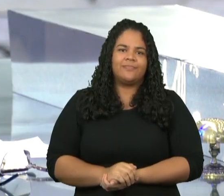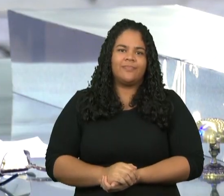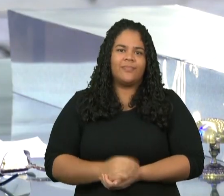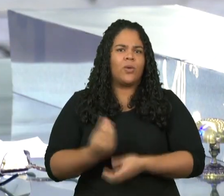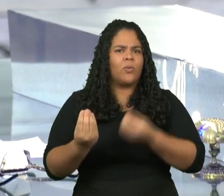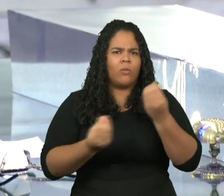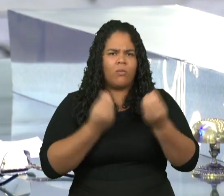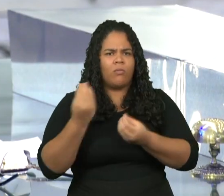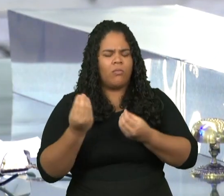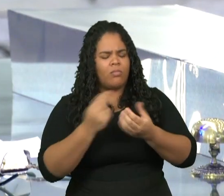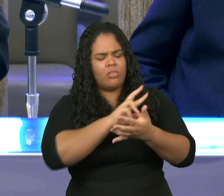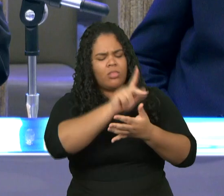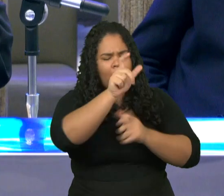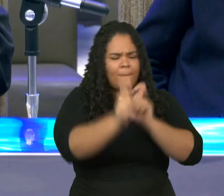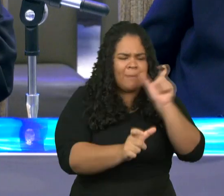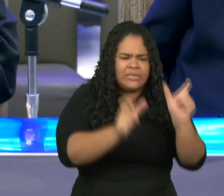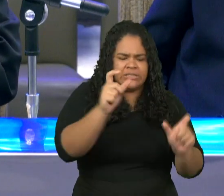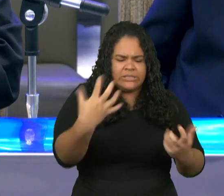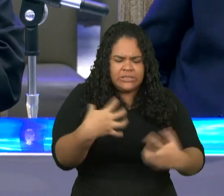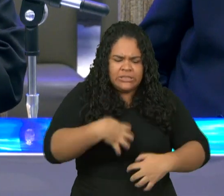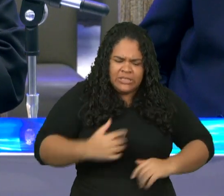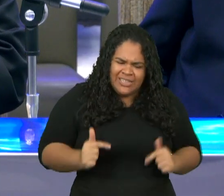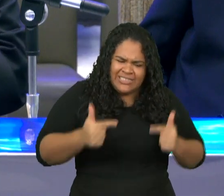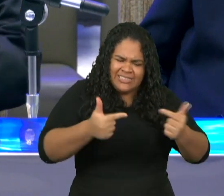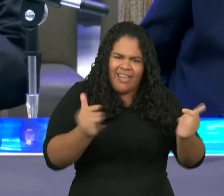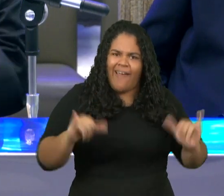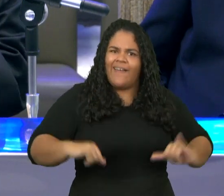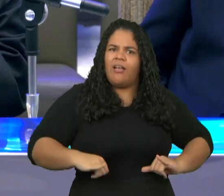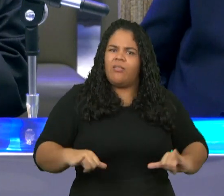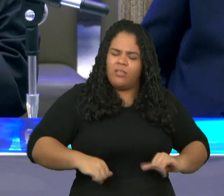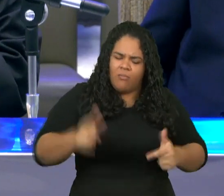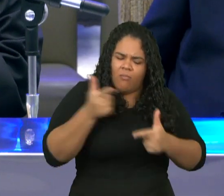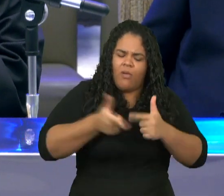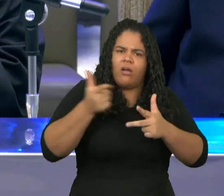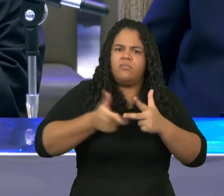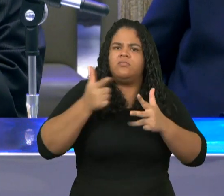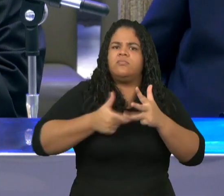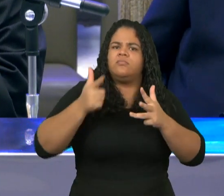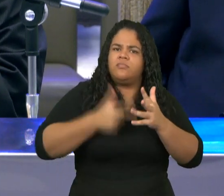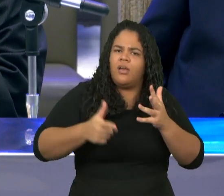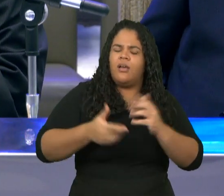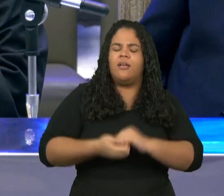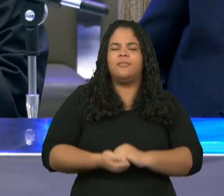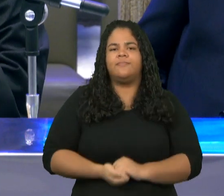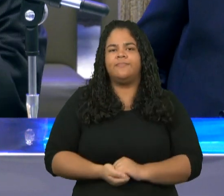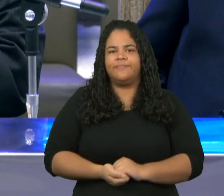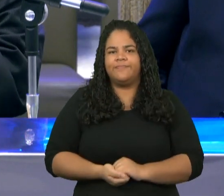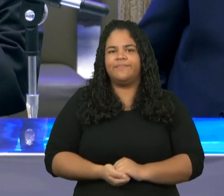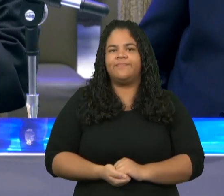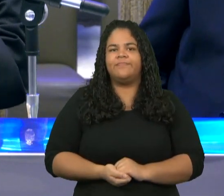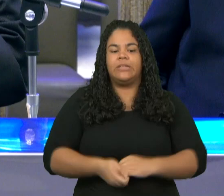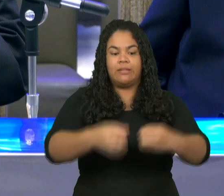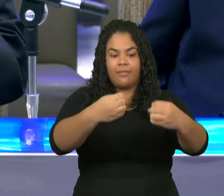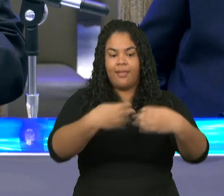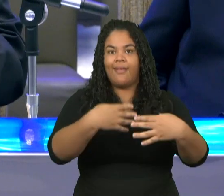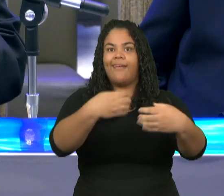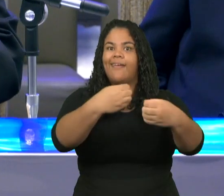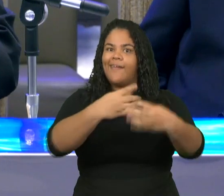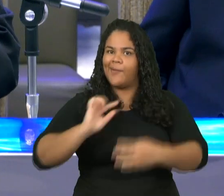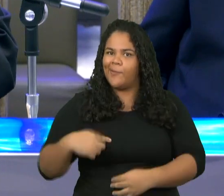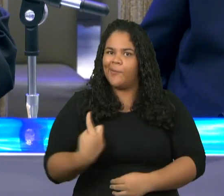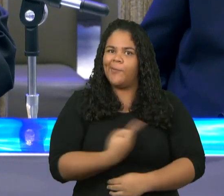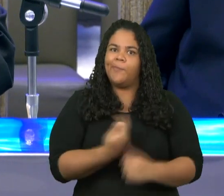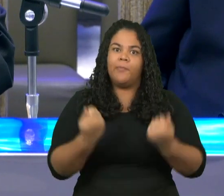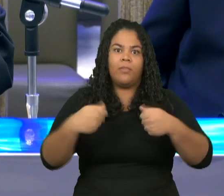eles enfrentaram, as dificuldades que eles enfrentaram, são exemplos que devemos